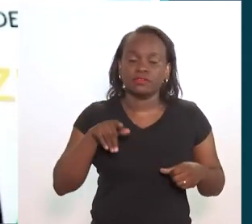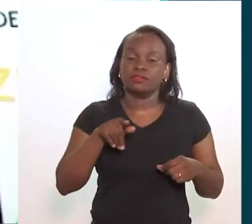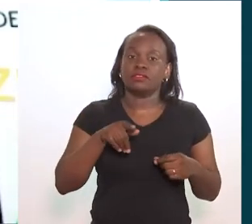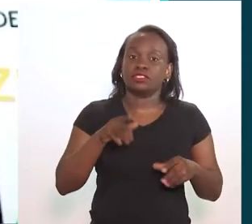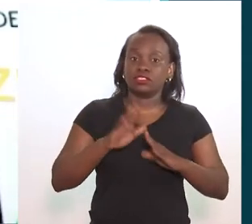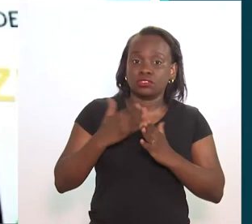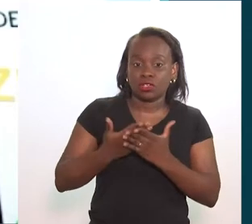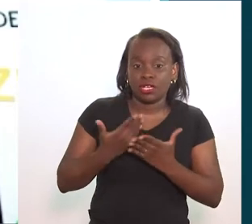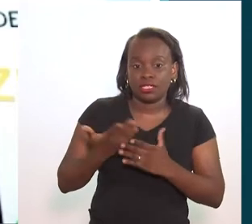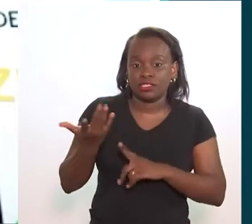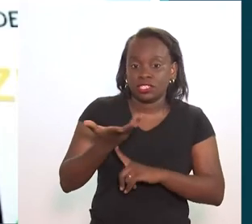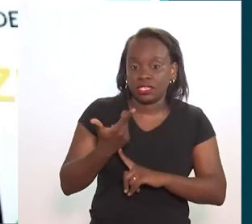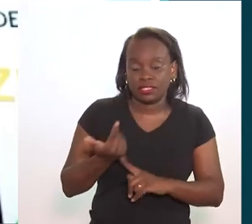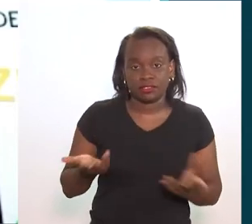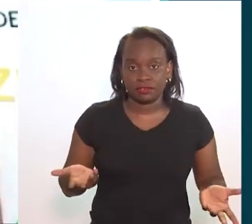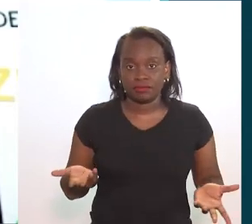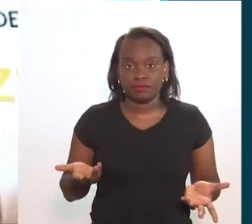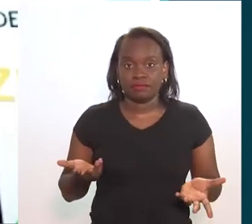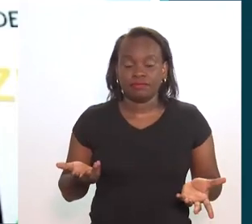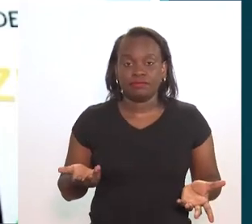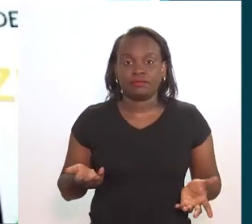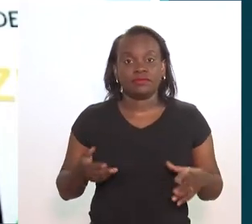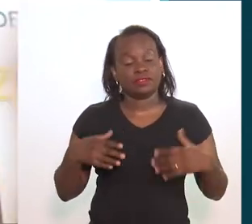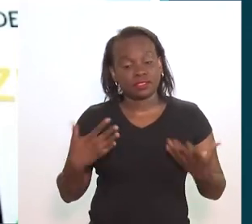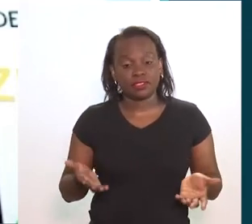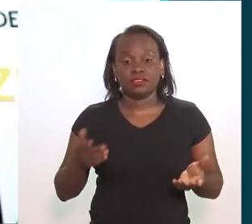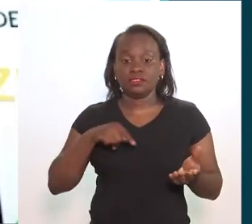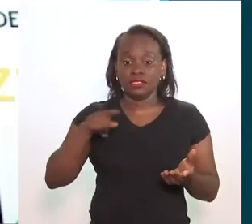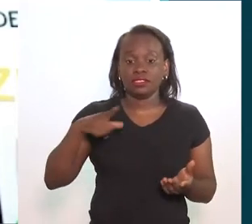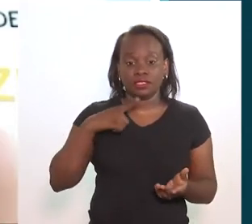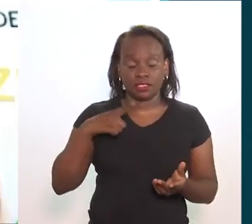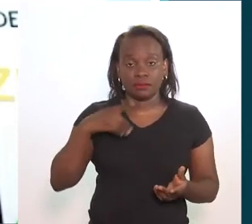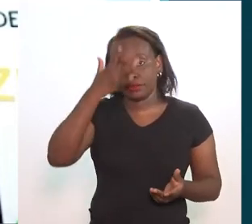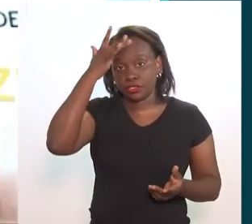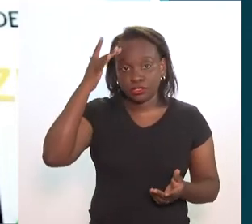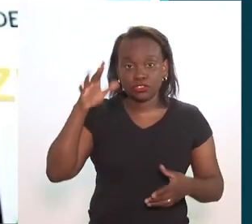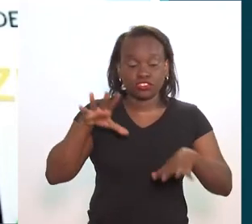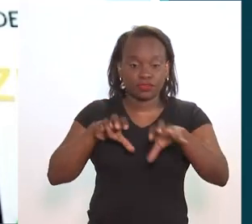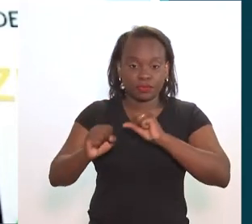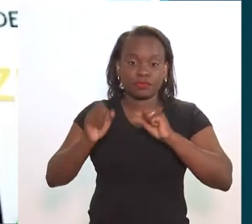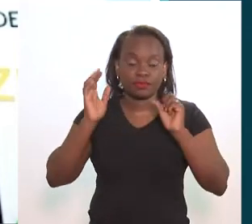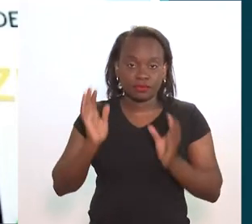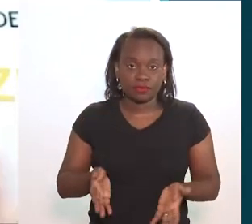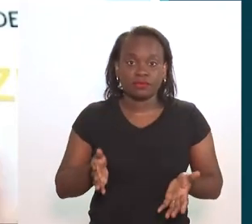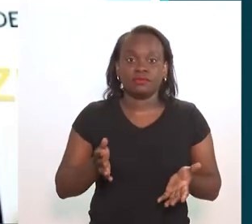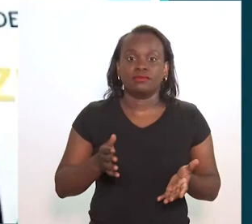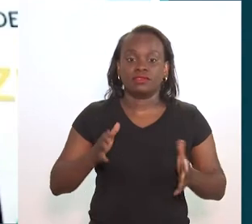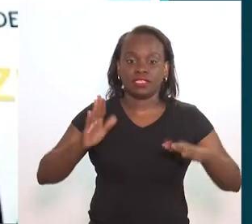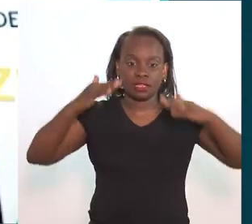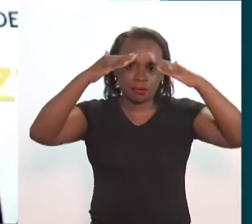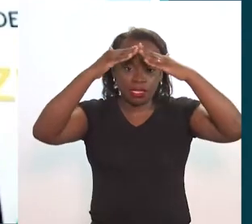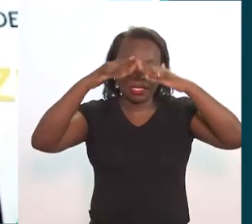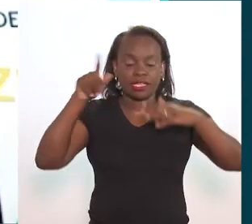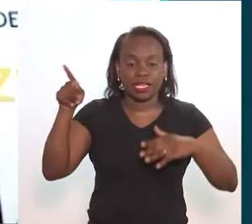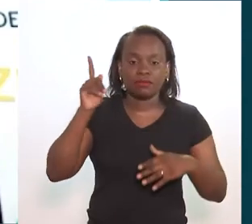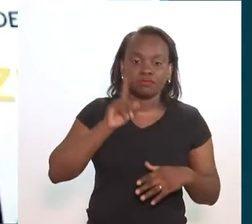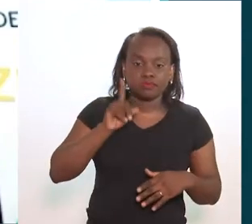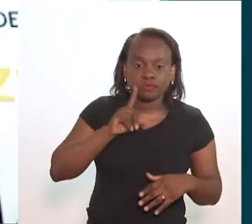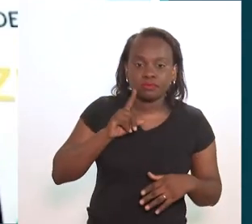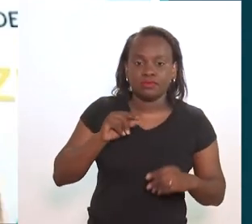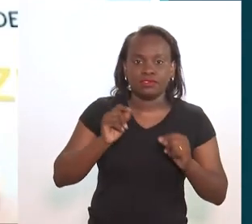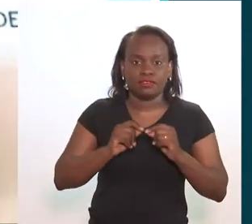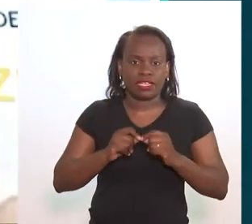Eles podem melhor conferir isso com você. Uma escola de artes, né? E, no entanto, nós temos pessoas